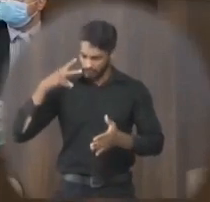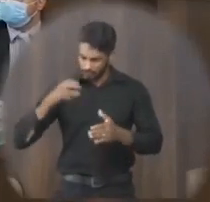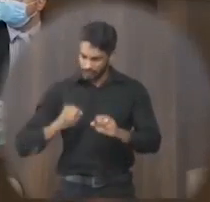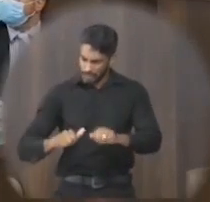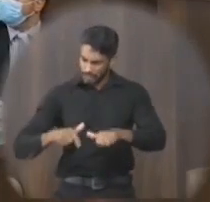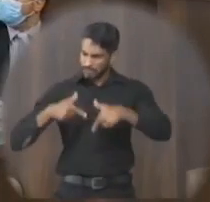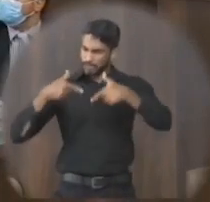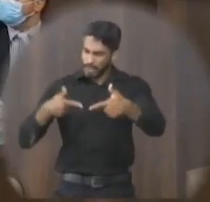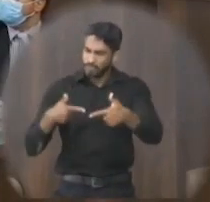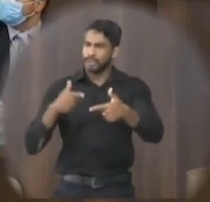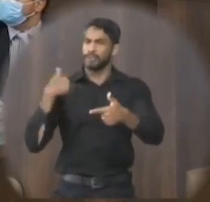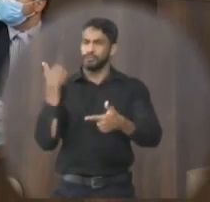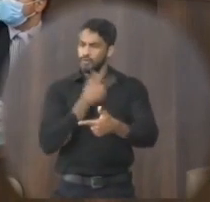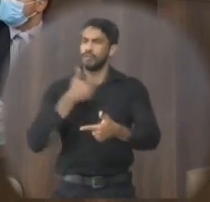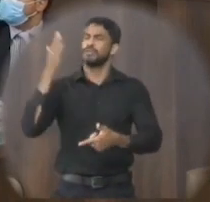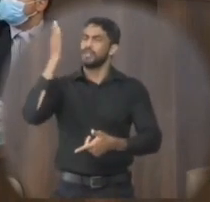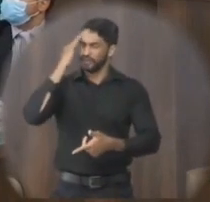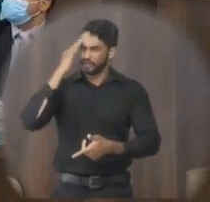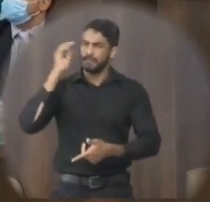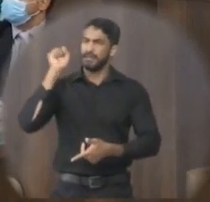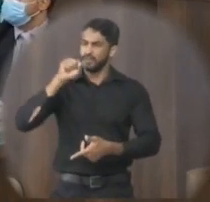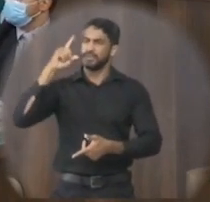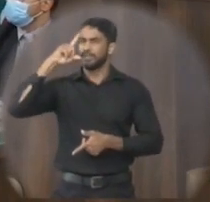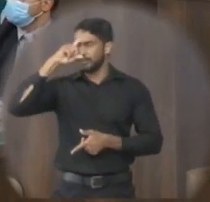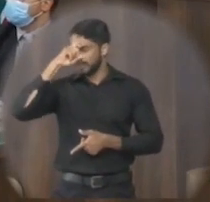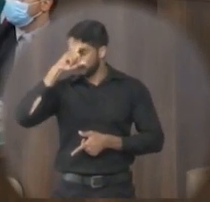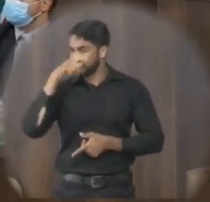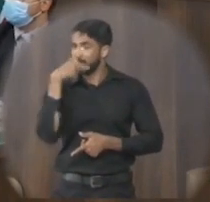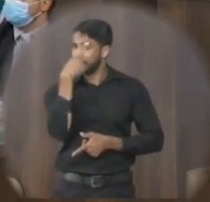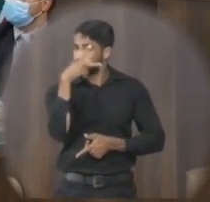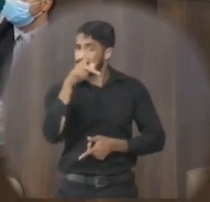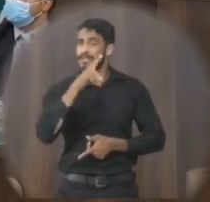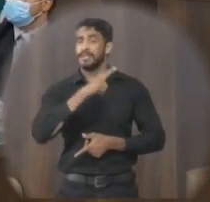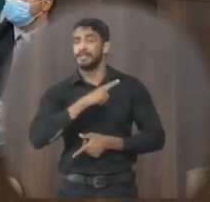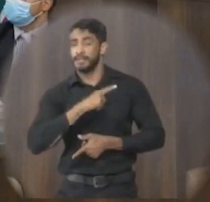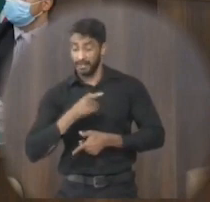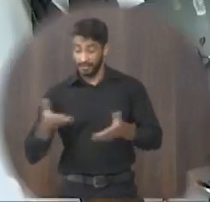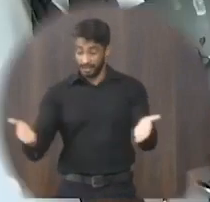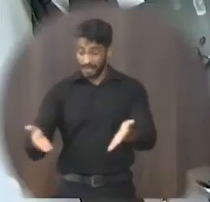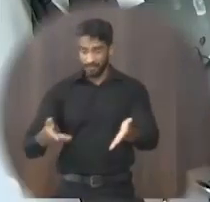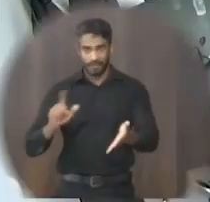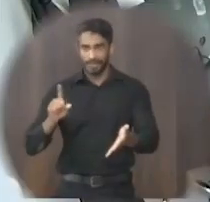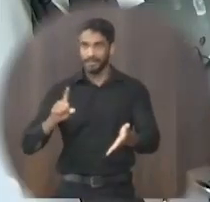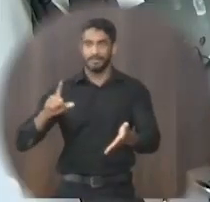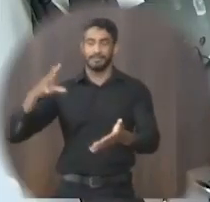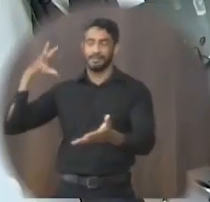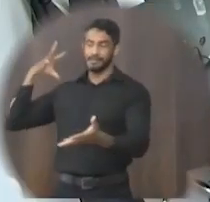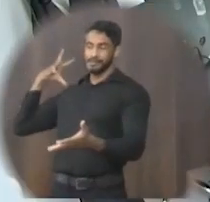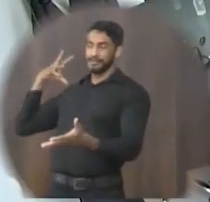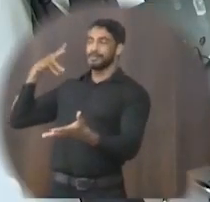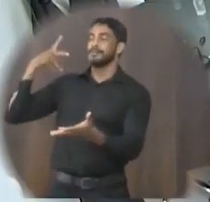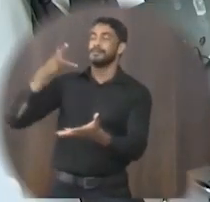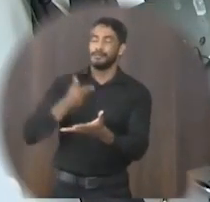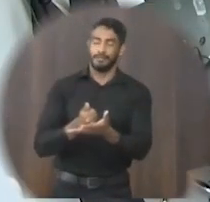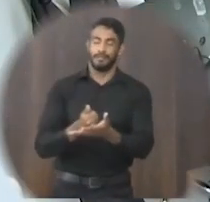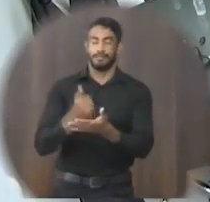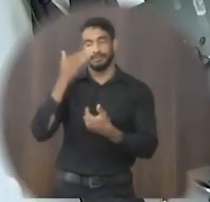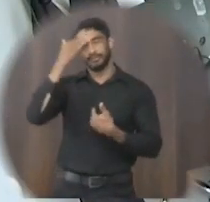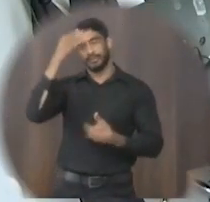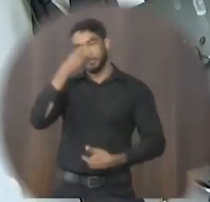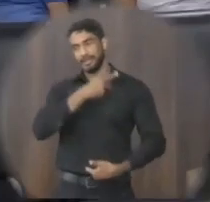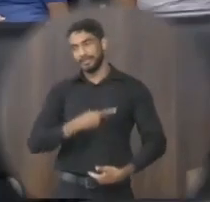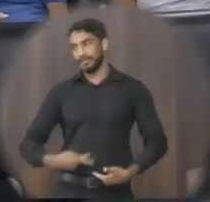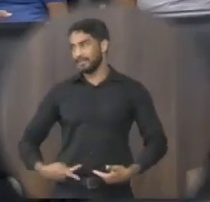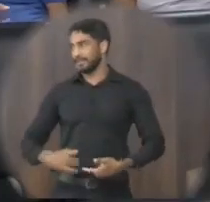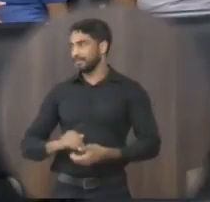empenhado porque nós sabemos nós sabemos da dificuldade que vocês passam e não é de agora é ao longo dos anos muito obrigado presidente